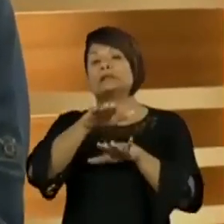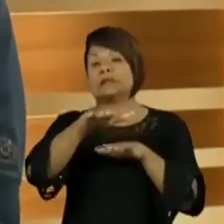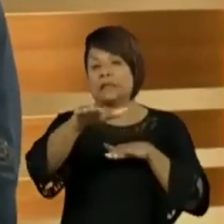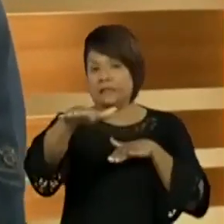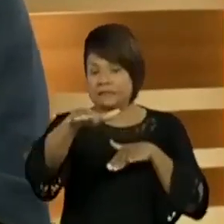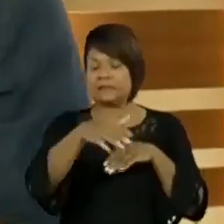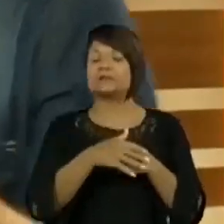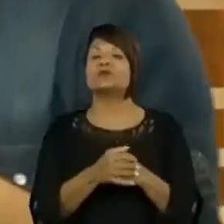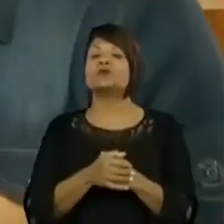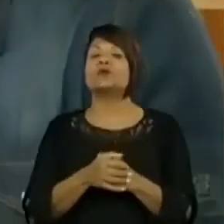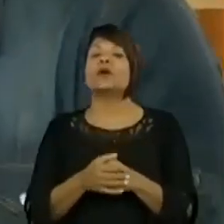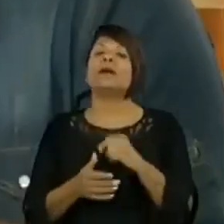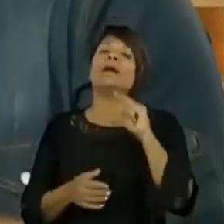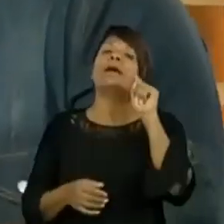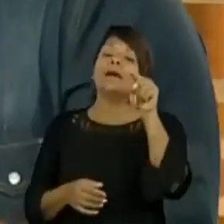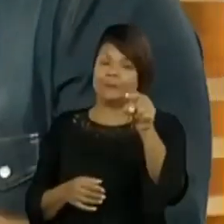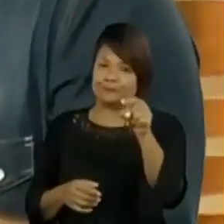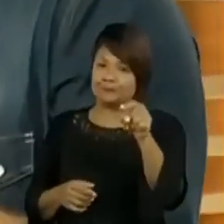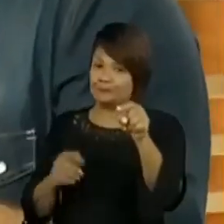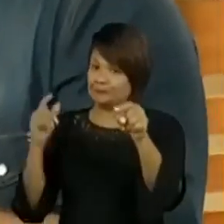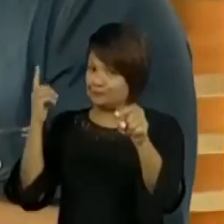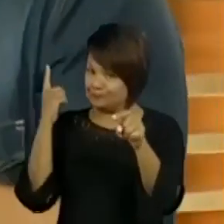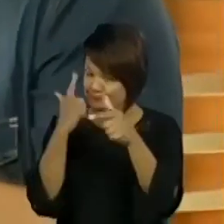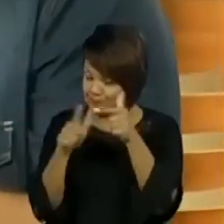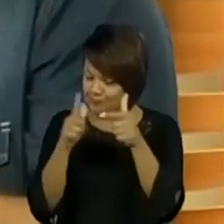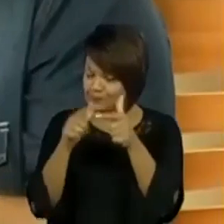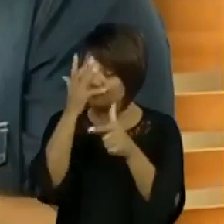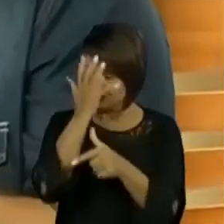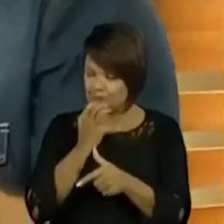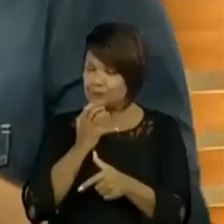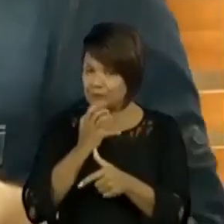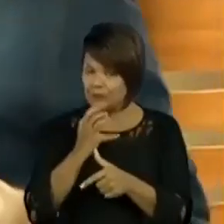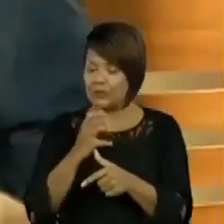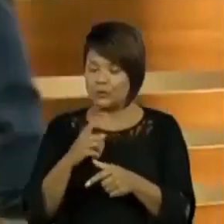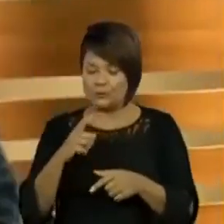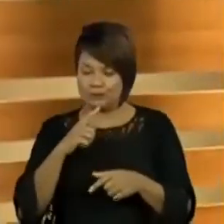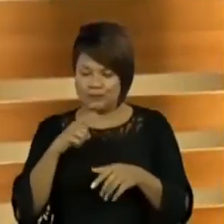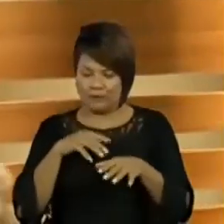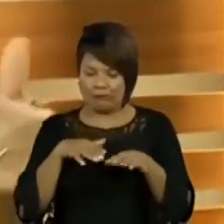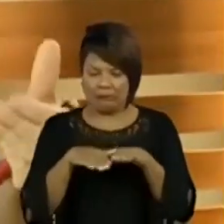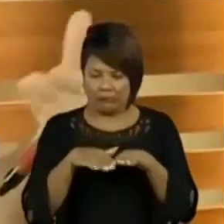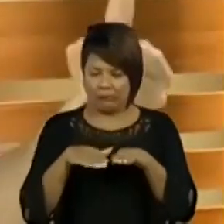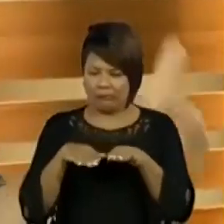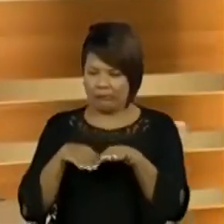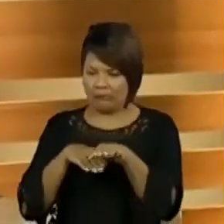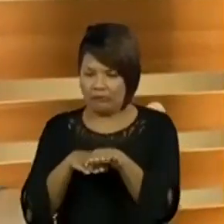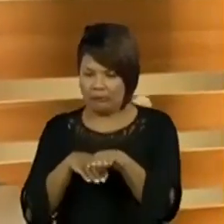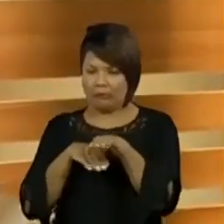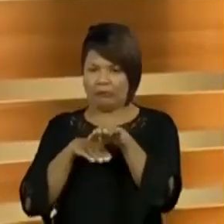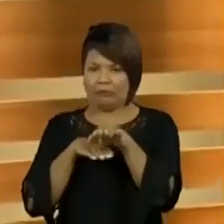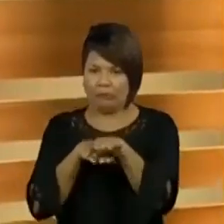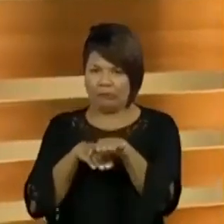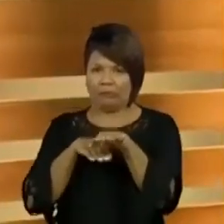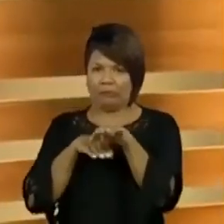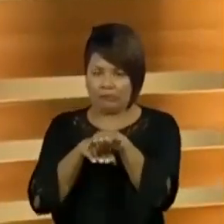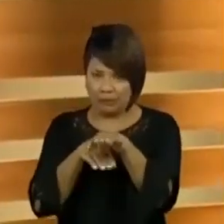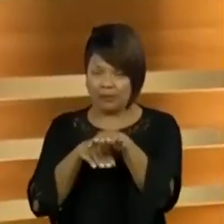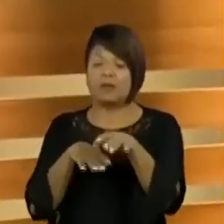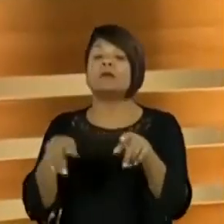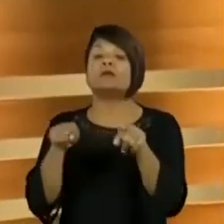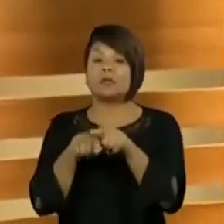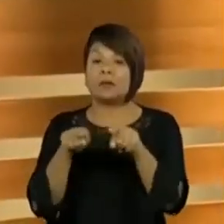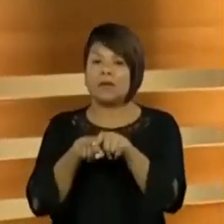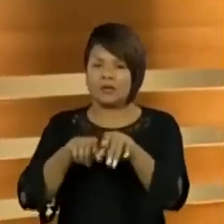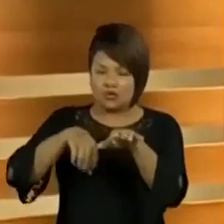além de atrapalhar a mobilidade urbana, ele também gera grande poluição, pois quanto mais